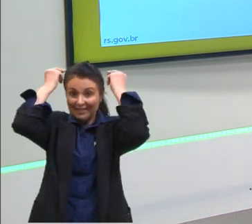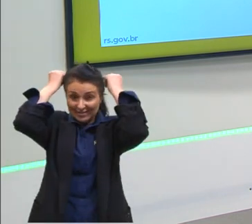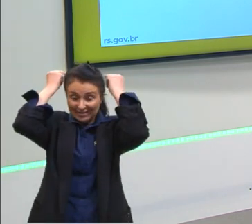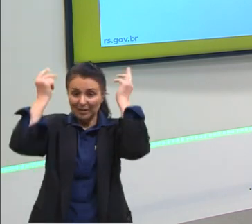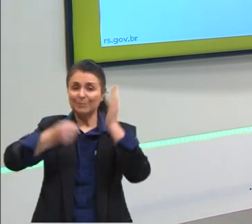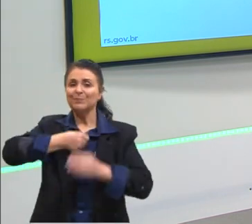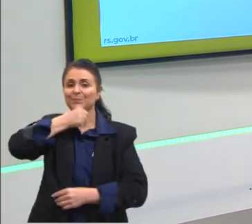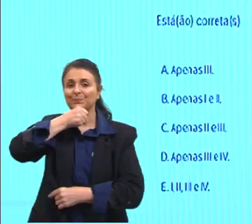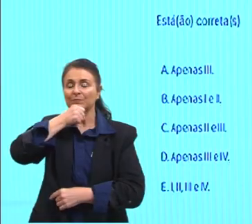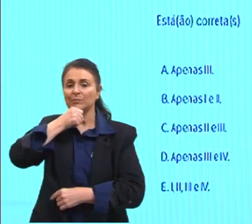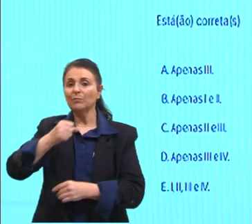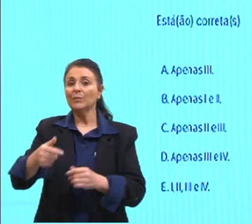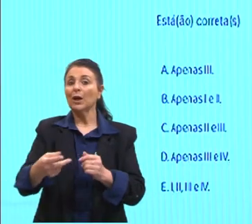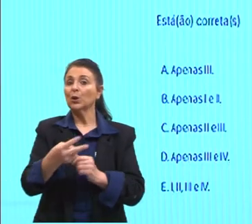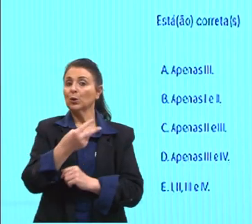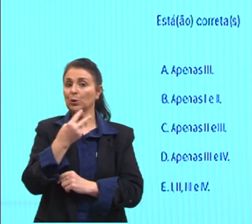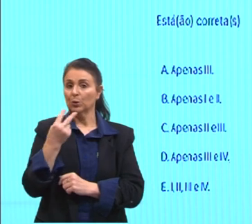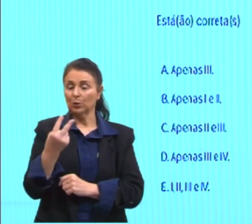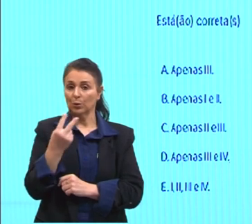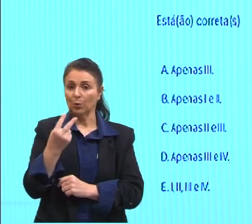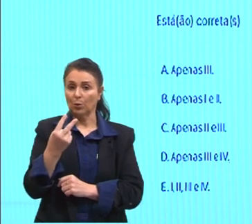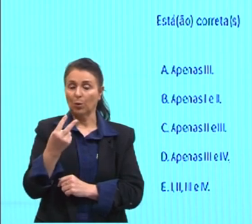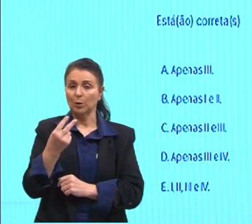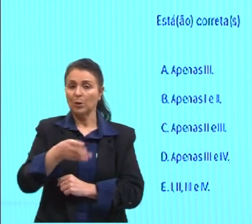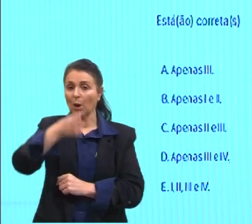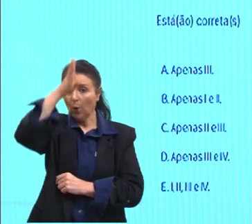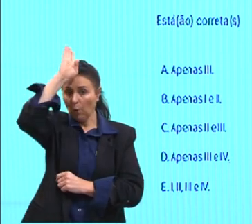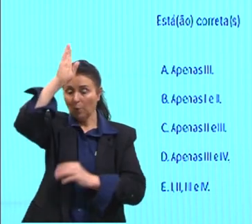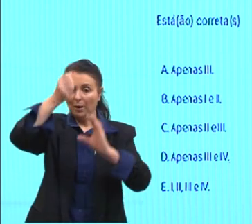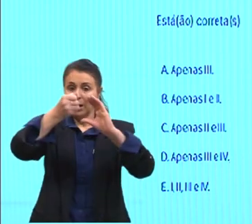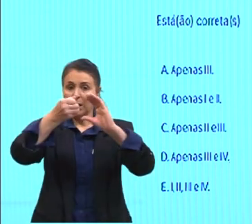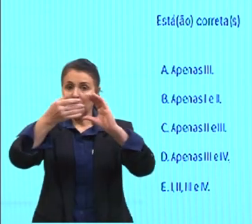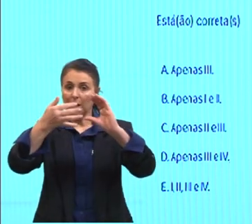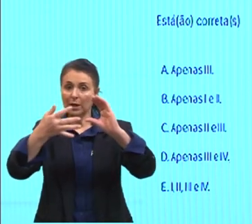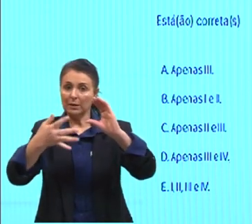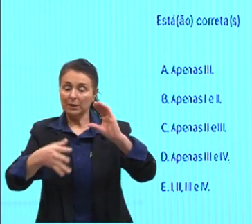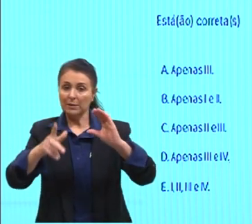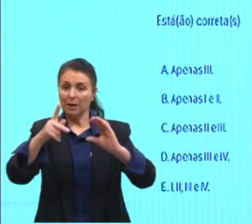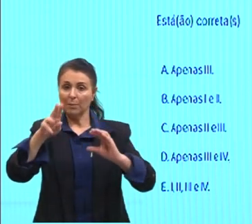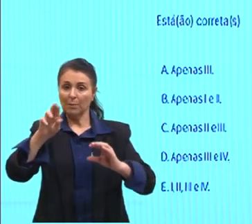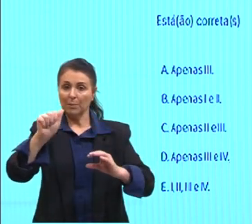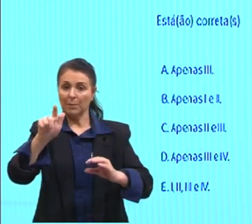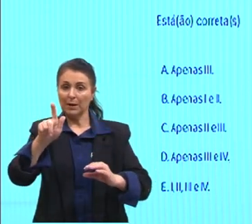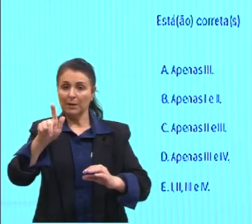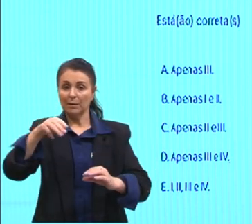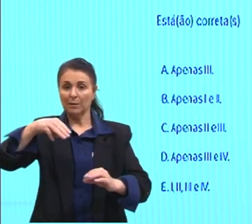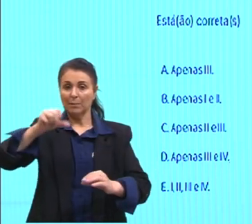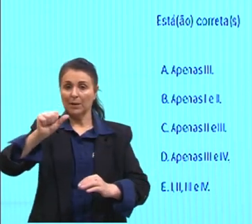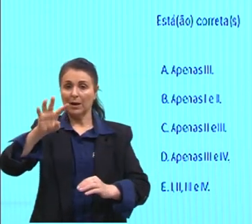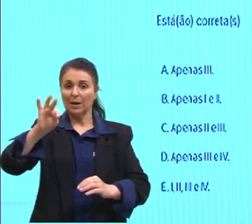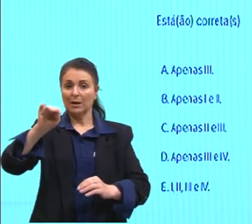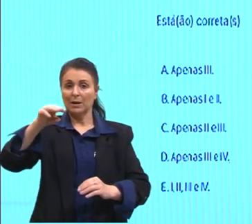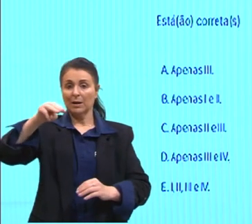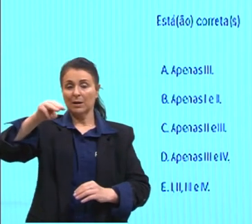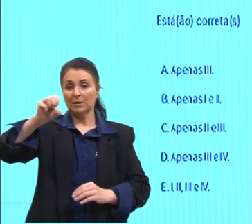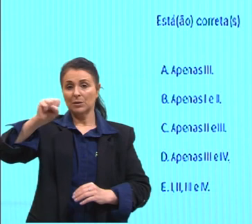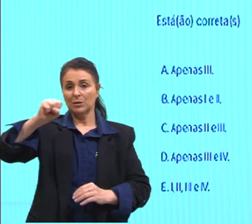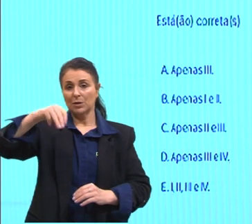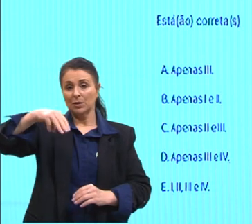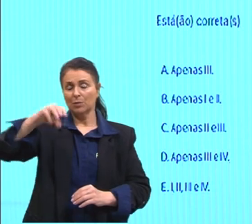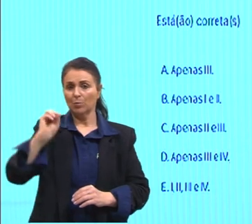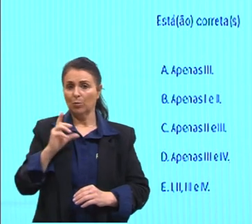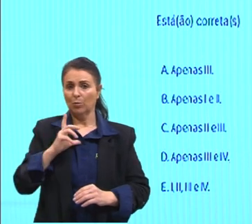Alternativa número dois. Roma se caracterizou pelo pragmatismo e as suas realizações se restringiram